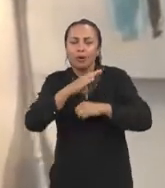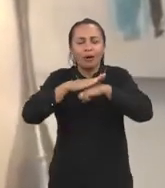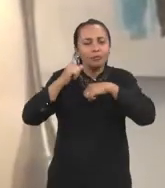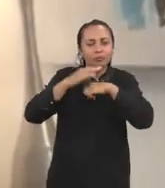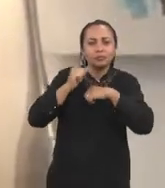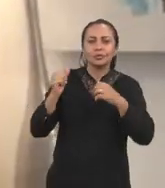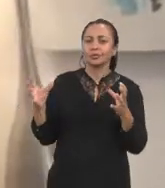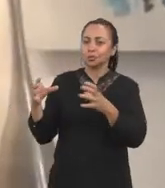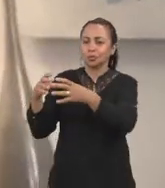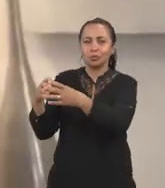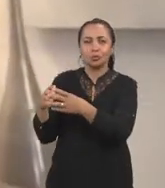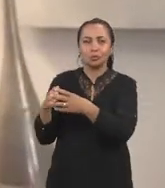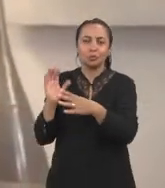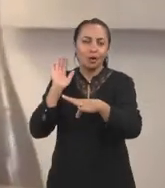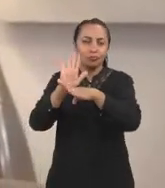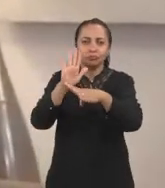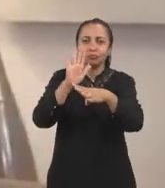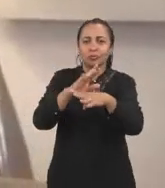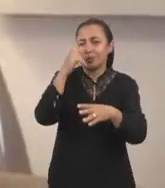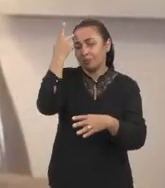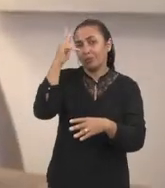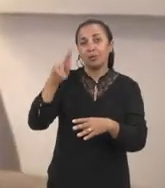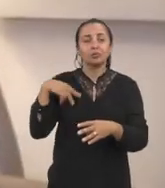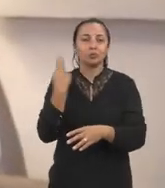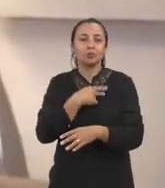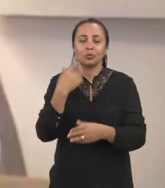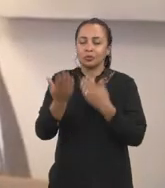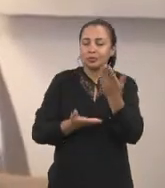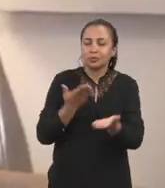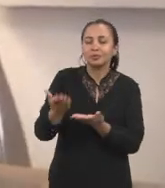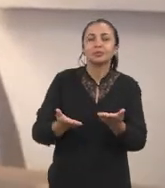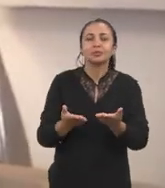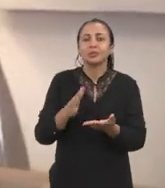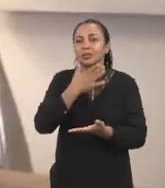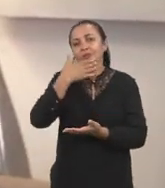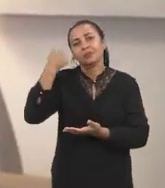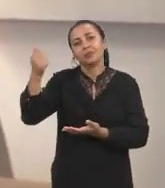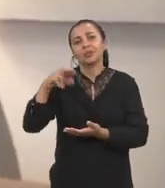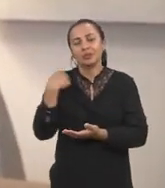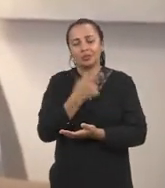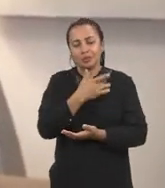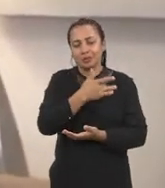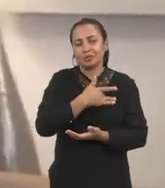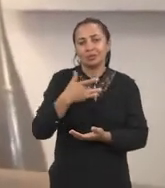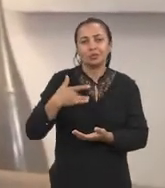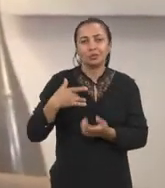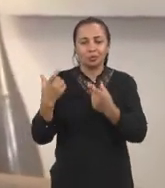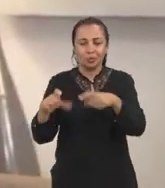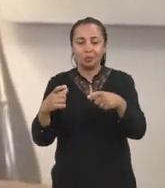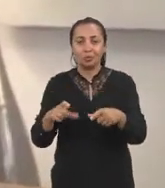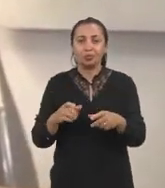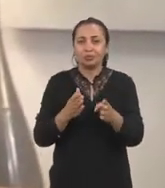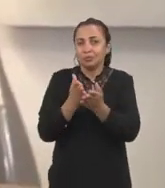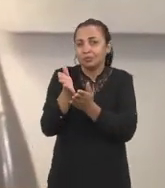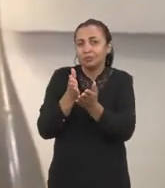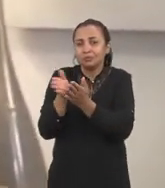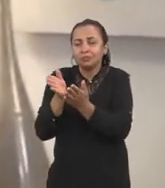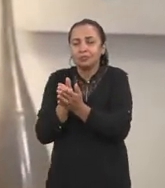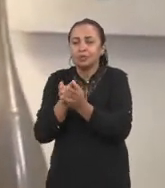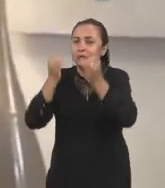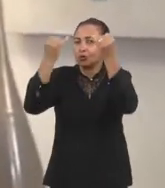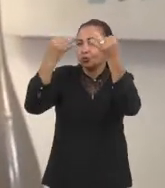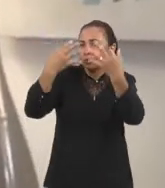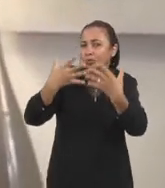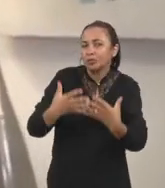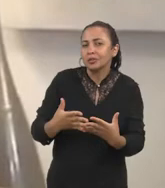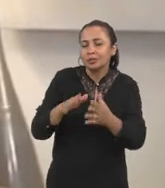deposita para com o nosso tratamento e a recuperação da nossa saúde, onde através de cartilhas